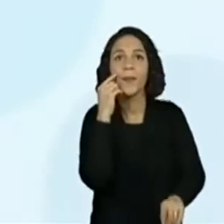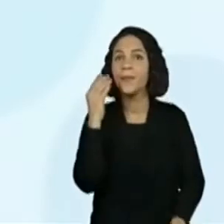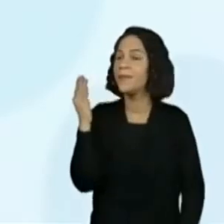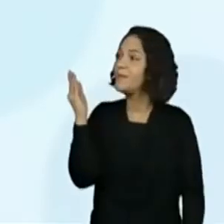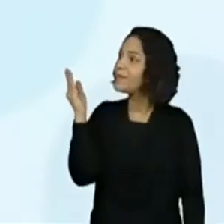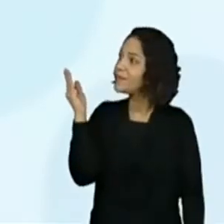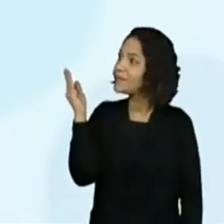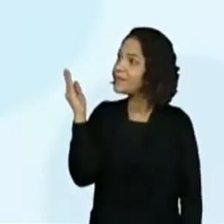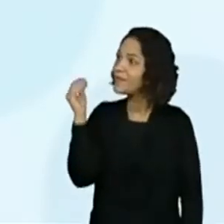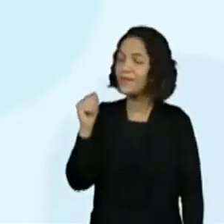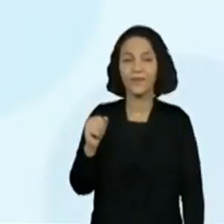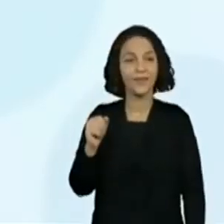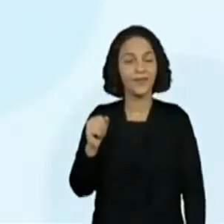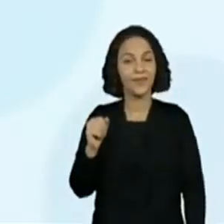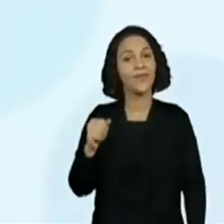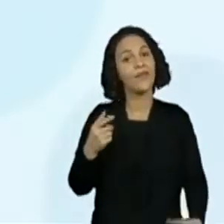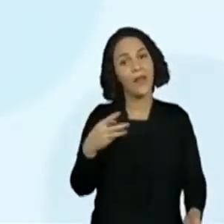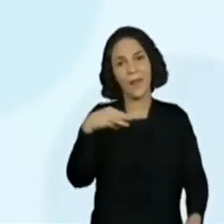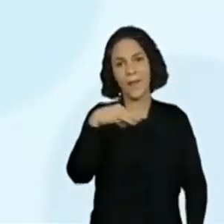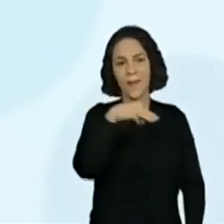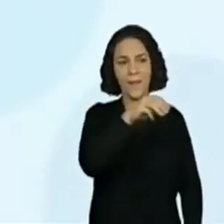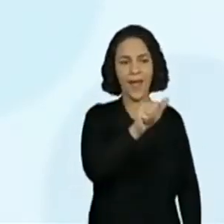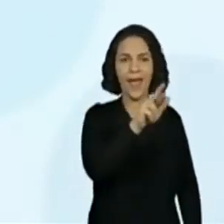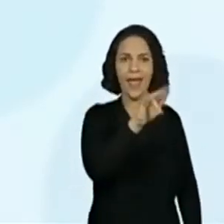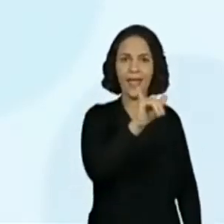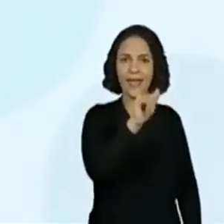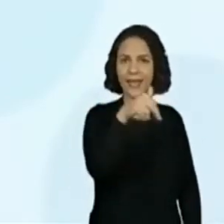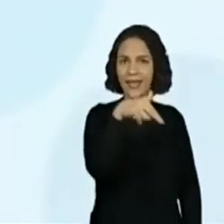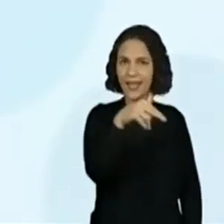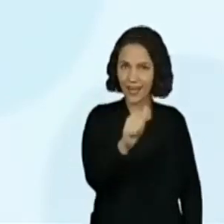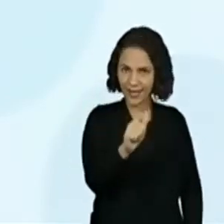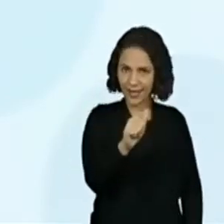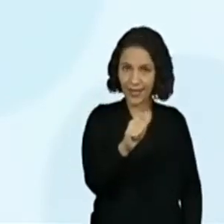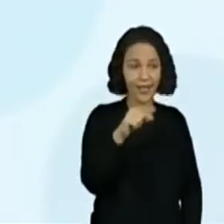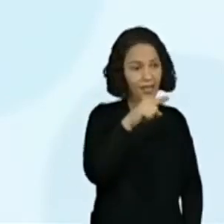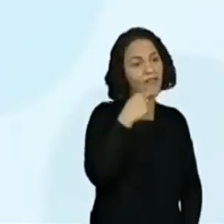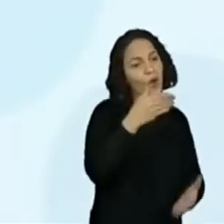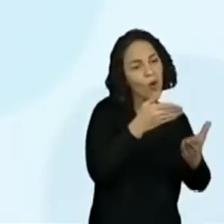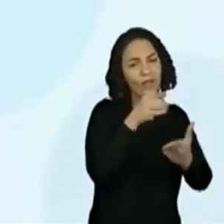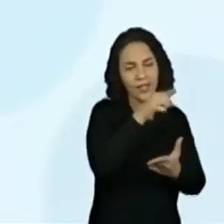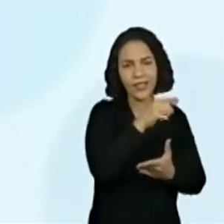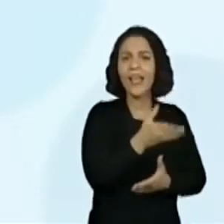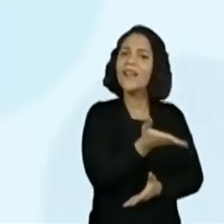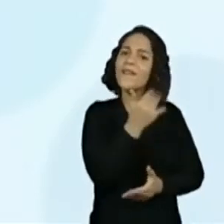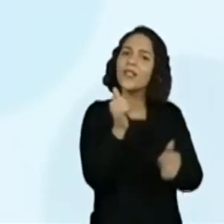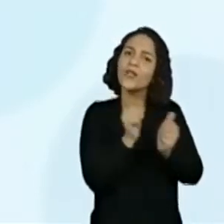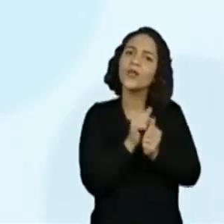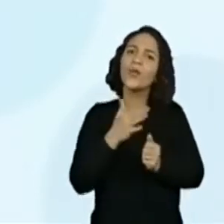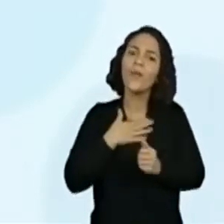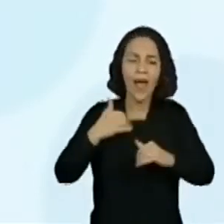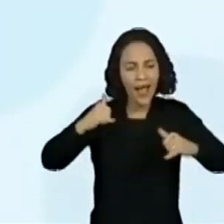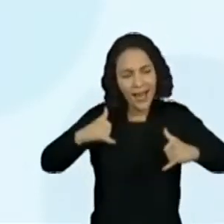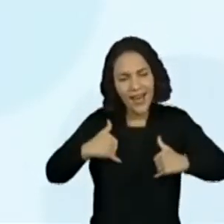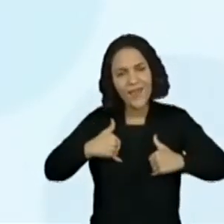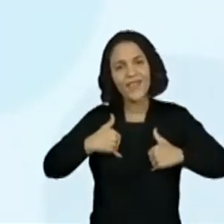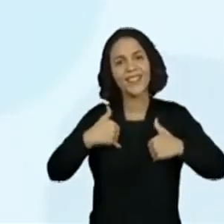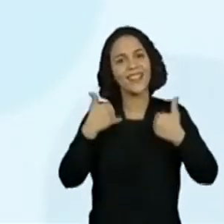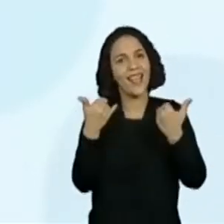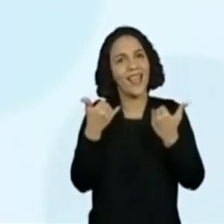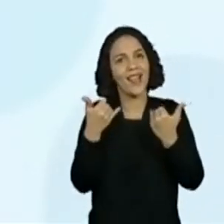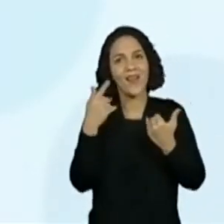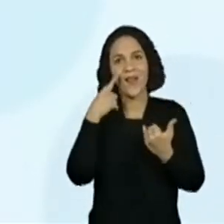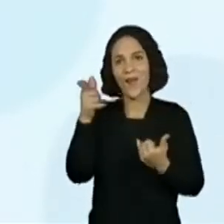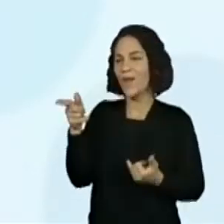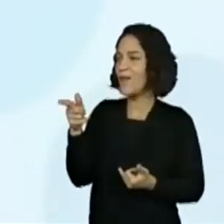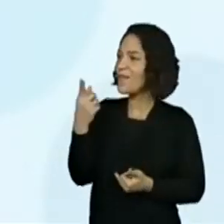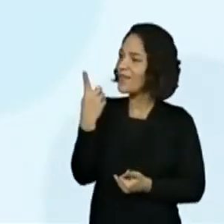Mariana, venha comemorar comigo mais um ano de vida. Camila, aqui aparece uma leitura de 10